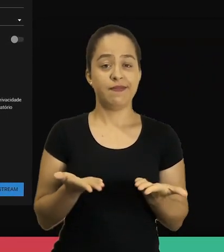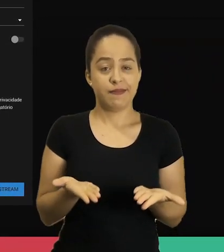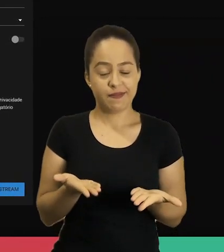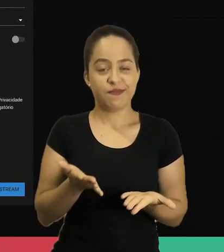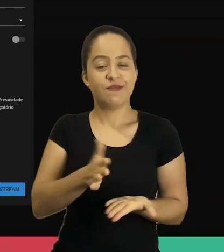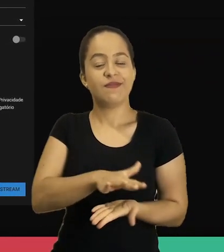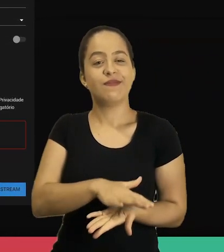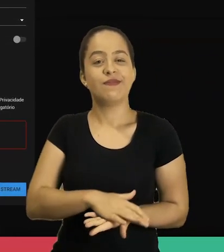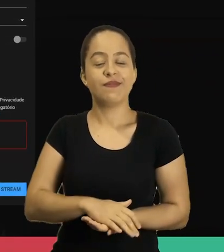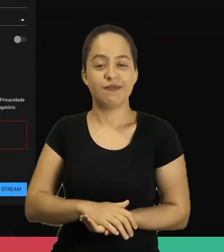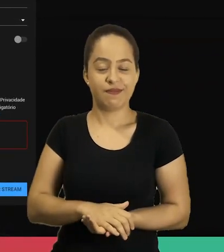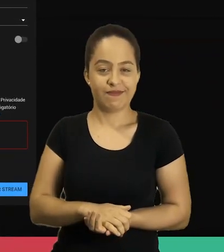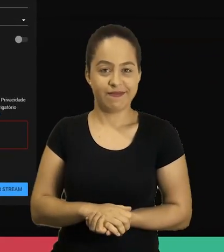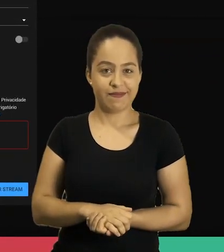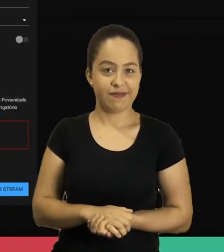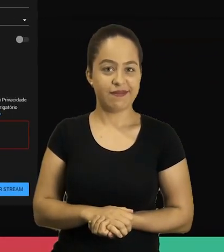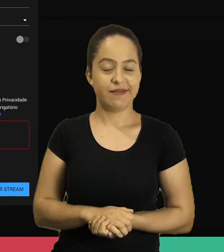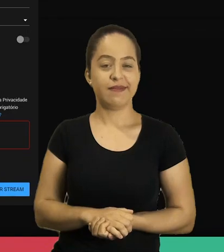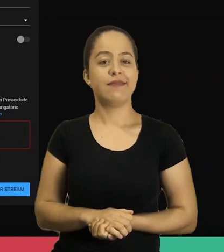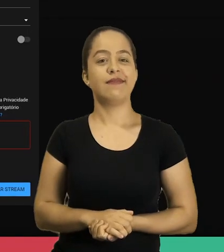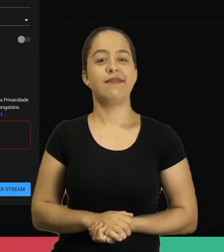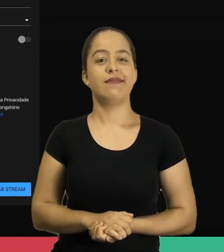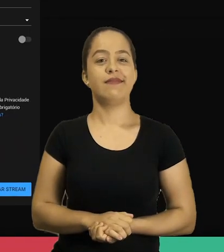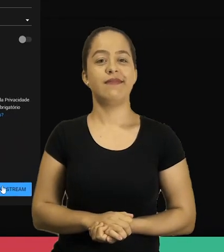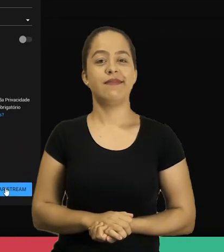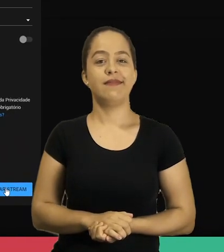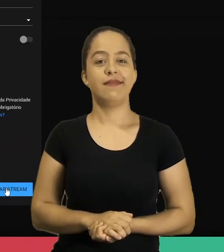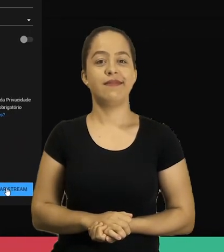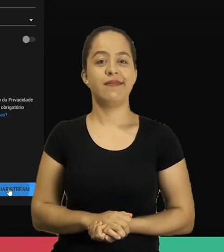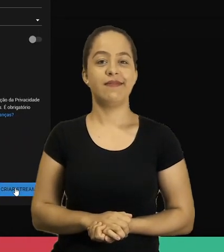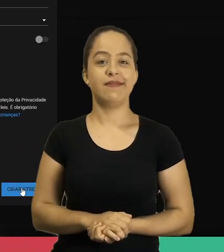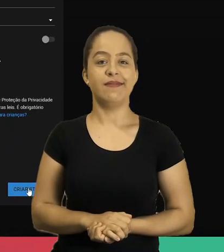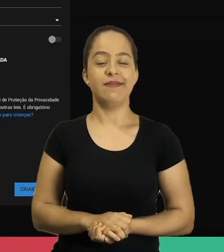e crio a stream aí